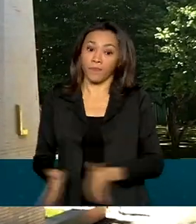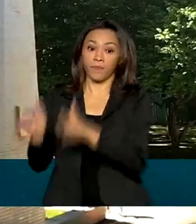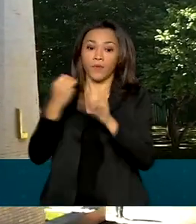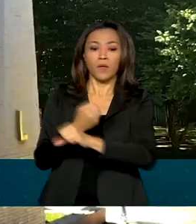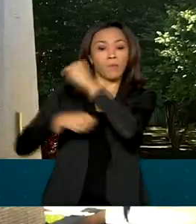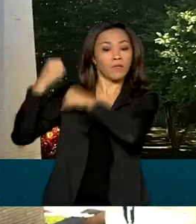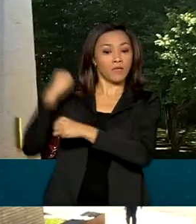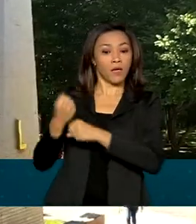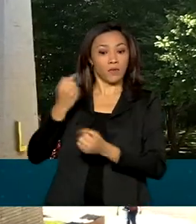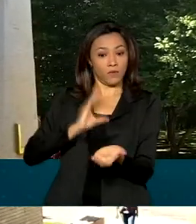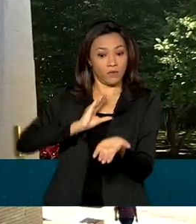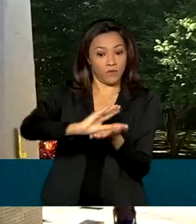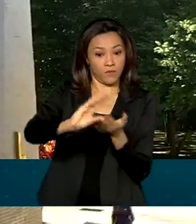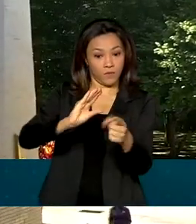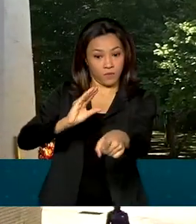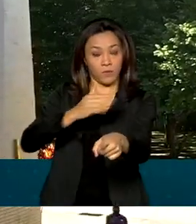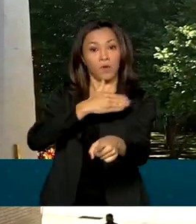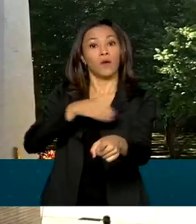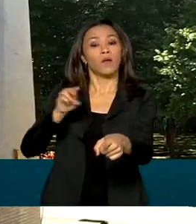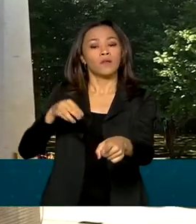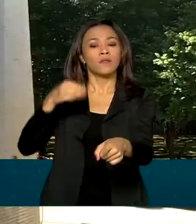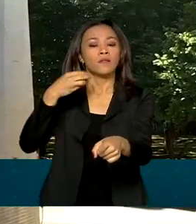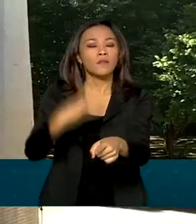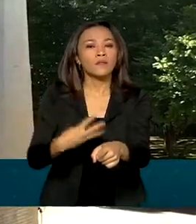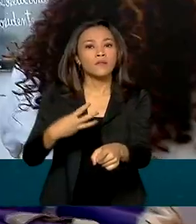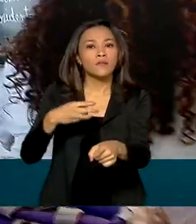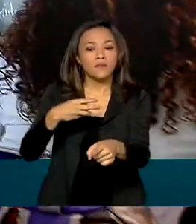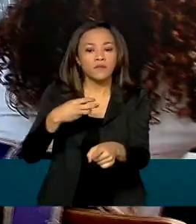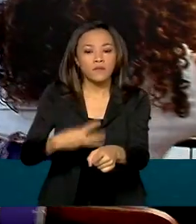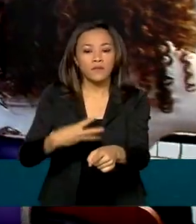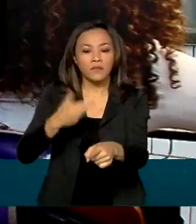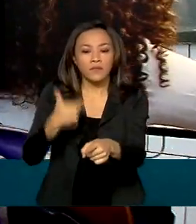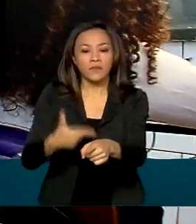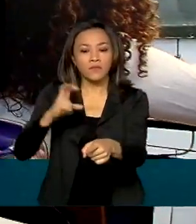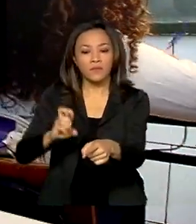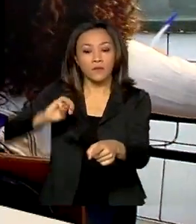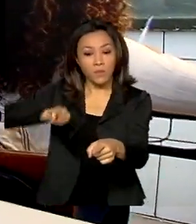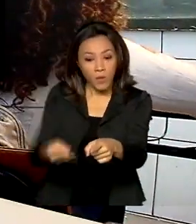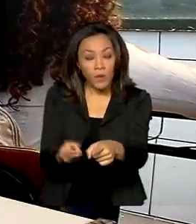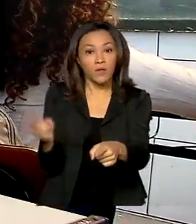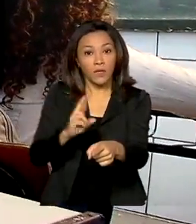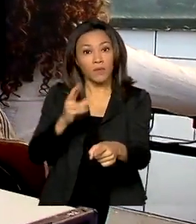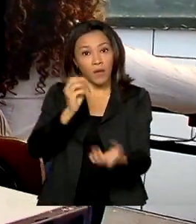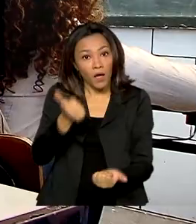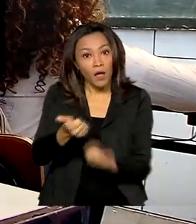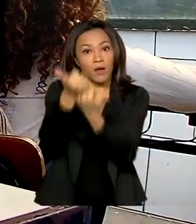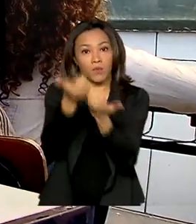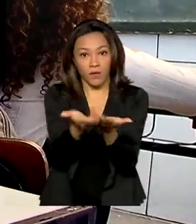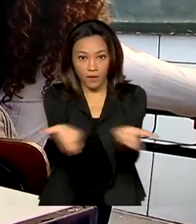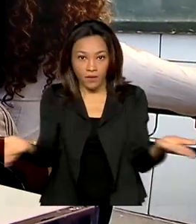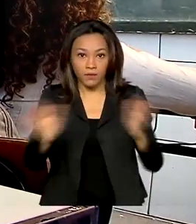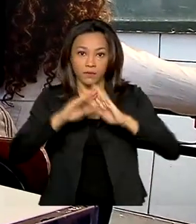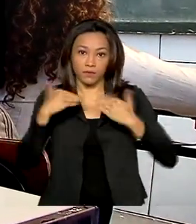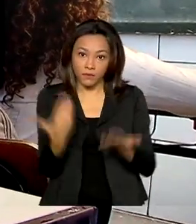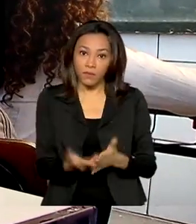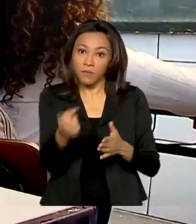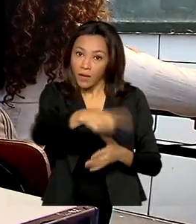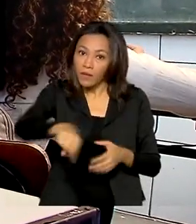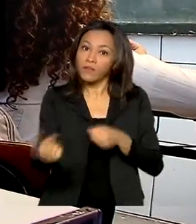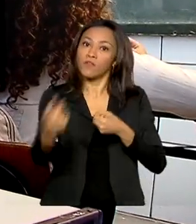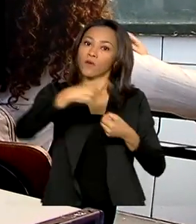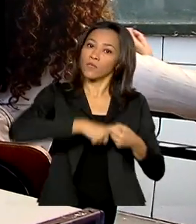de cerca de 525 milhões de reais para auxiliar essas escolas na retomada às aulas